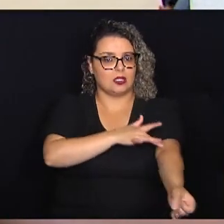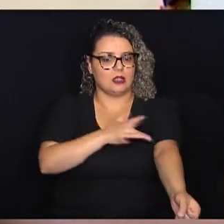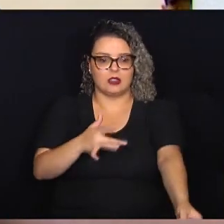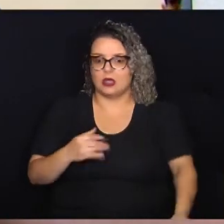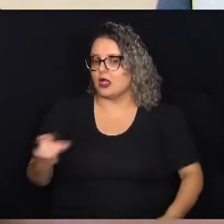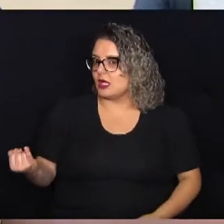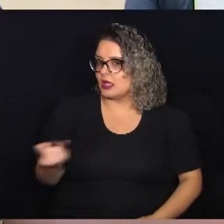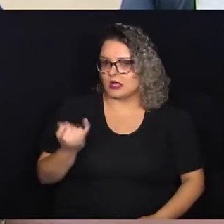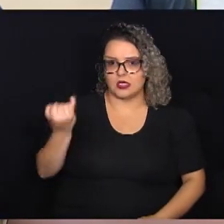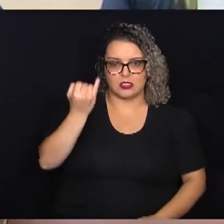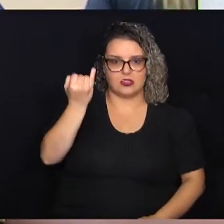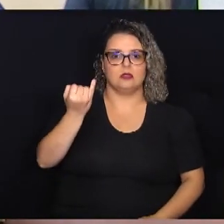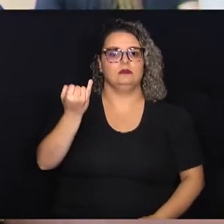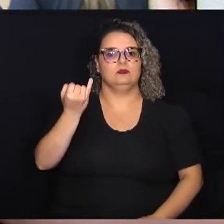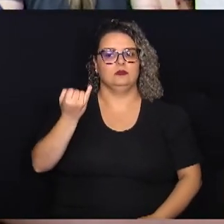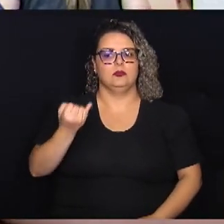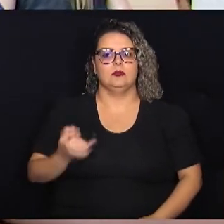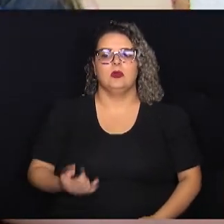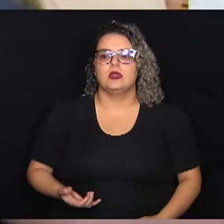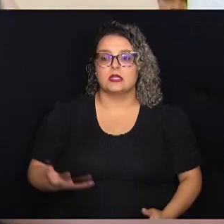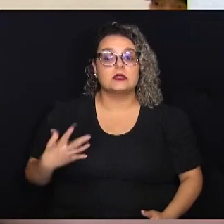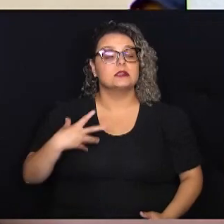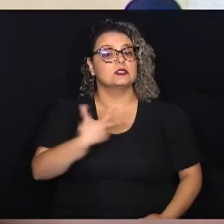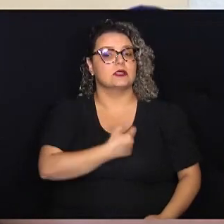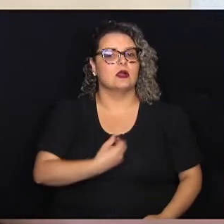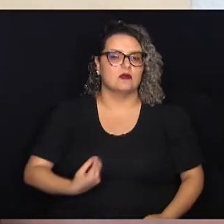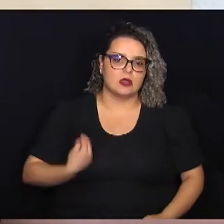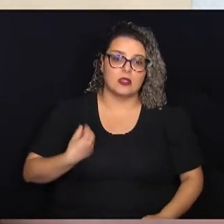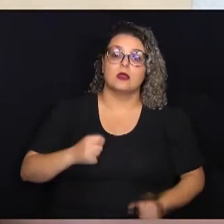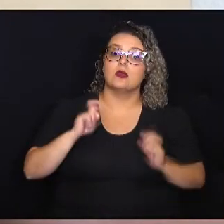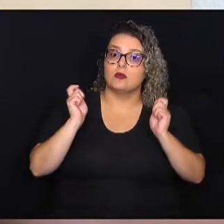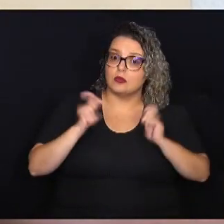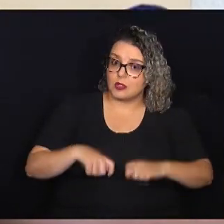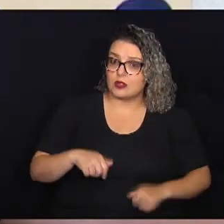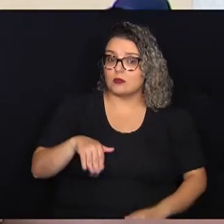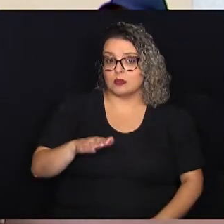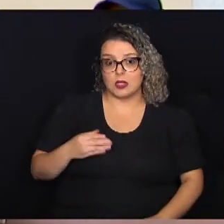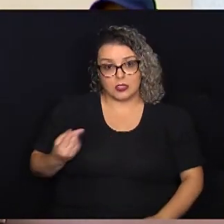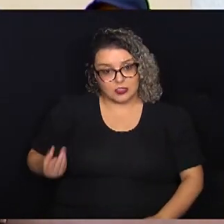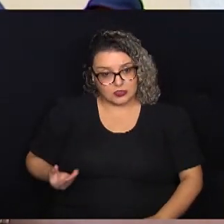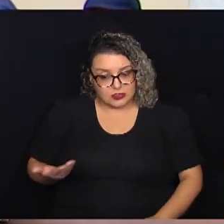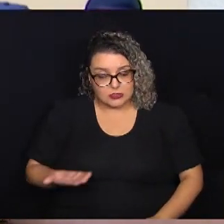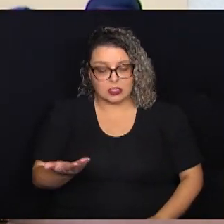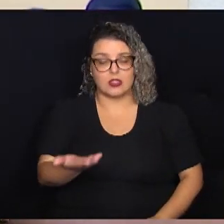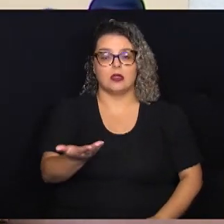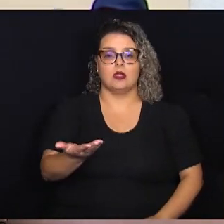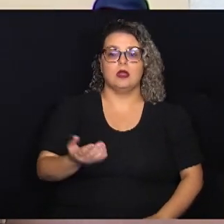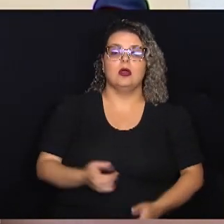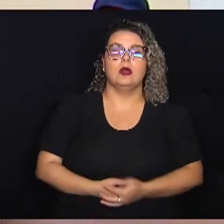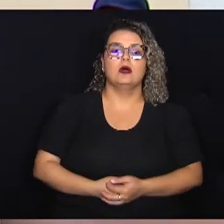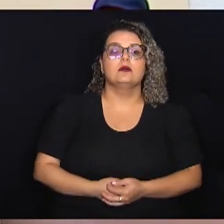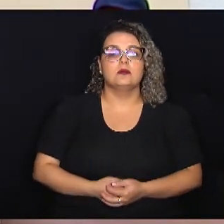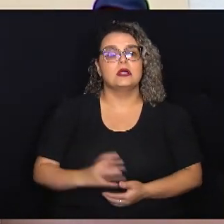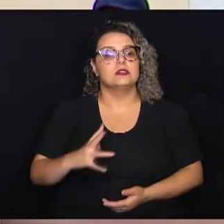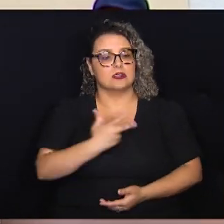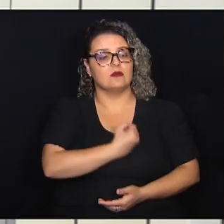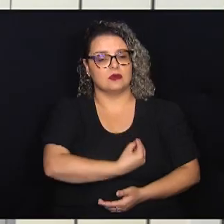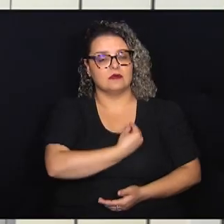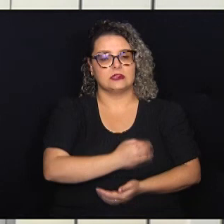extrema importância, é imprecedível, e que possamos cada vez mais manter essa atitude tão nobre para salvar vidas.